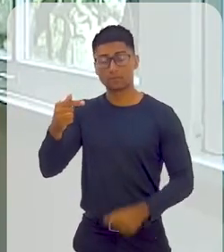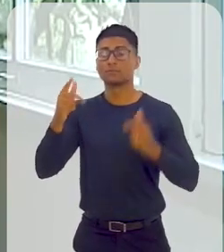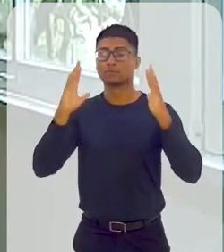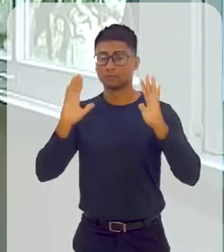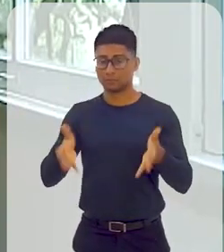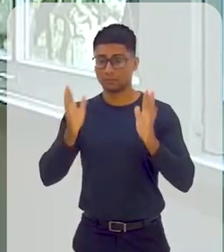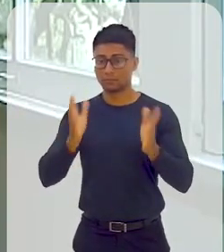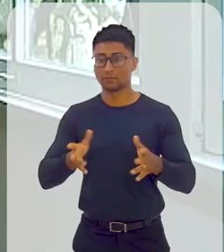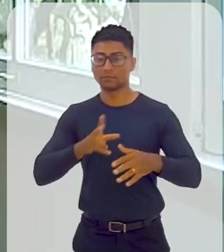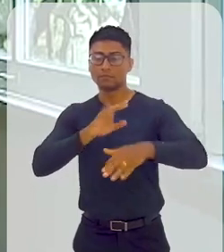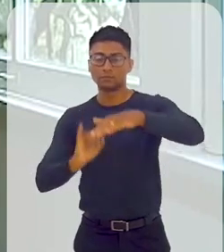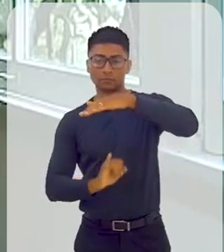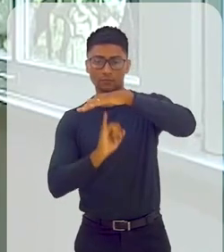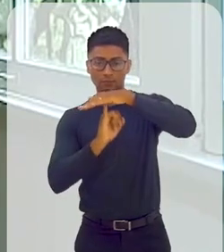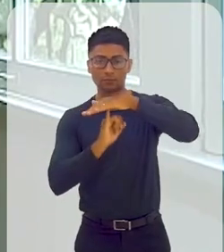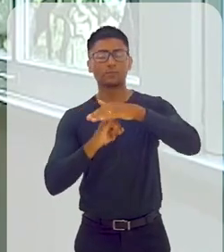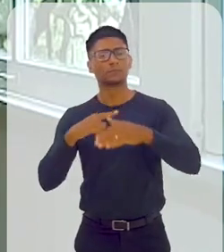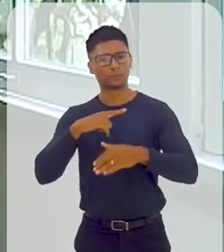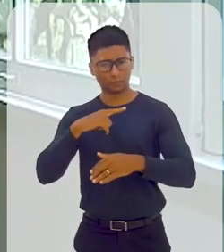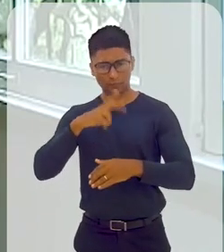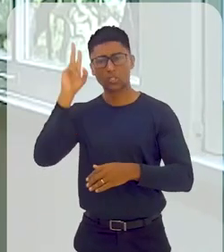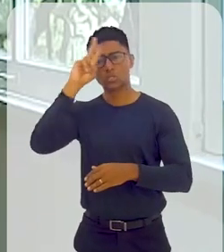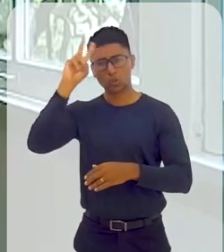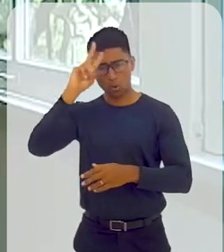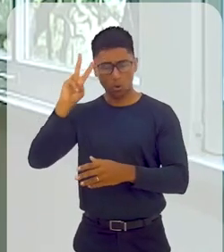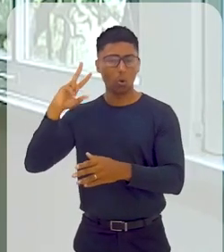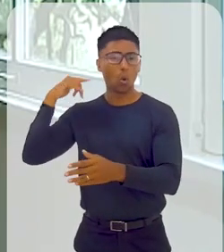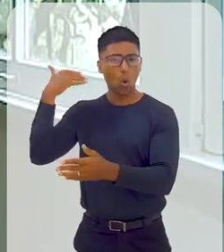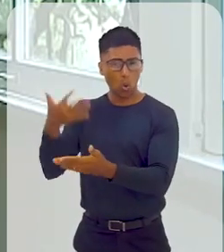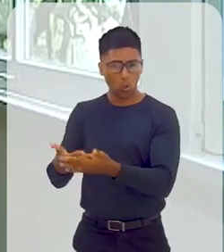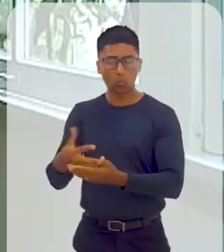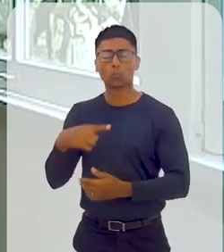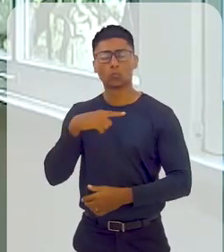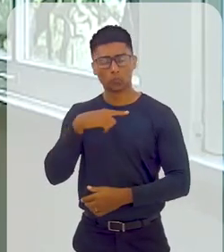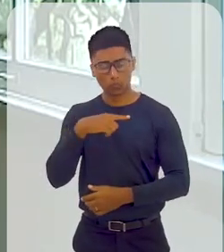é uma entidade, portanto, que já tem uma longa história.